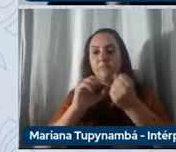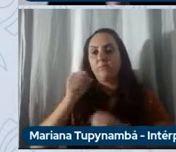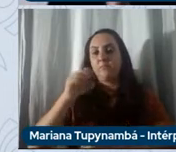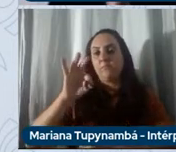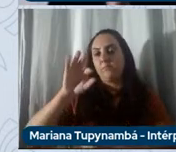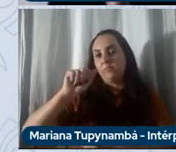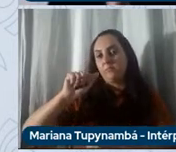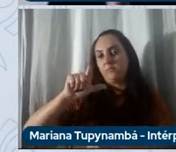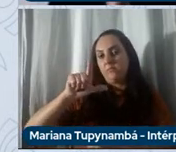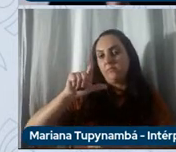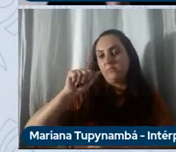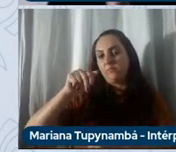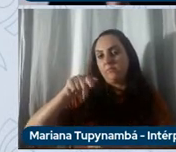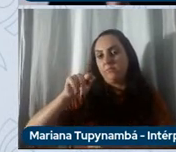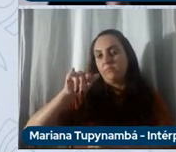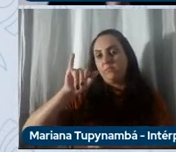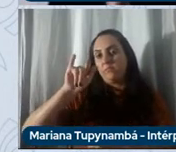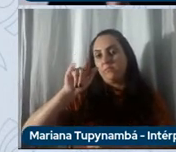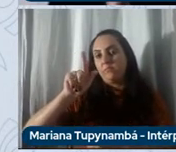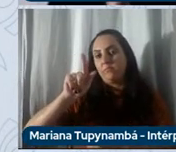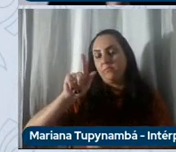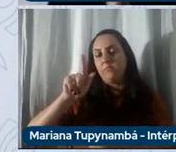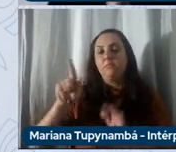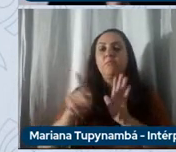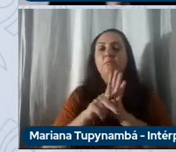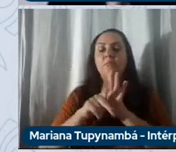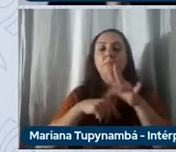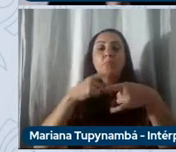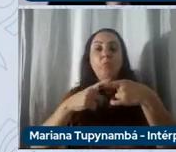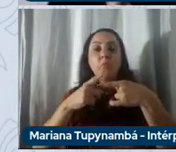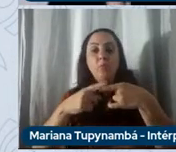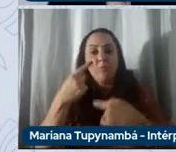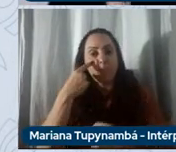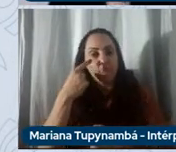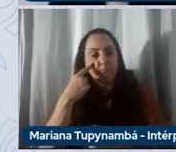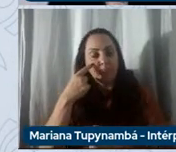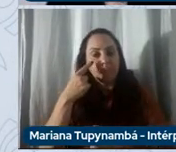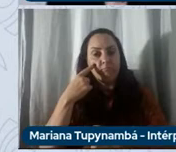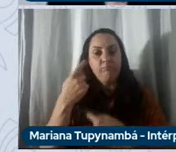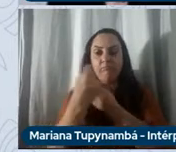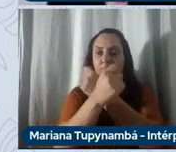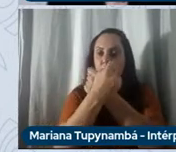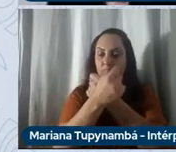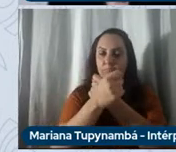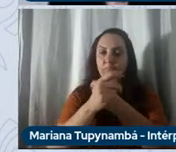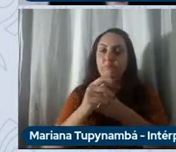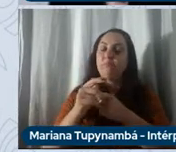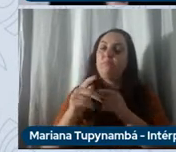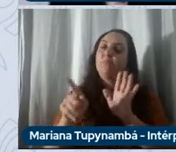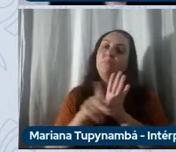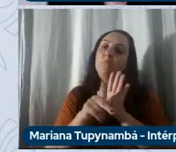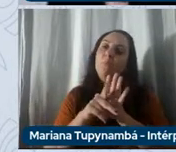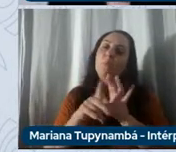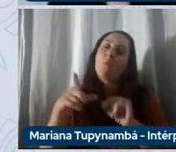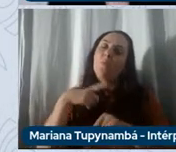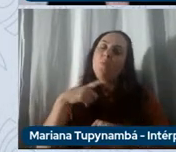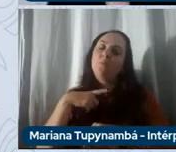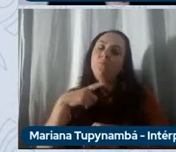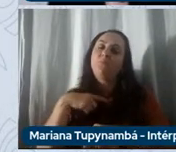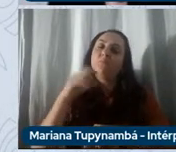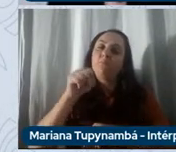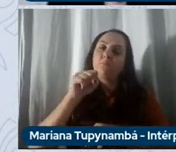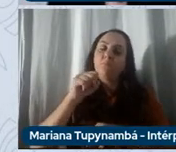anos com uma empresa que reconhece na PUC Minas, uma instituição ágil e competente, e a PUC Minas, que